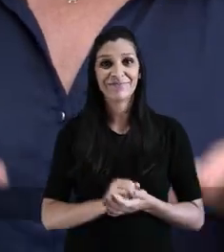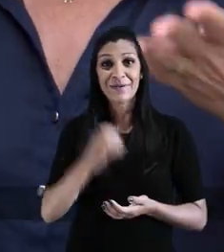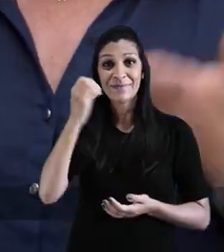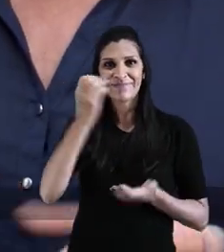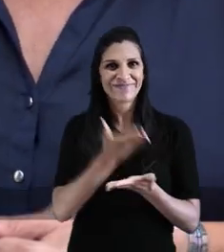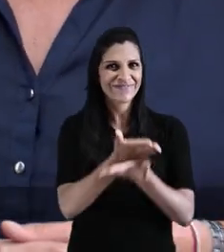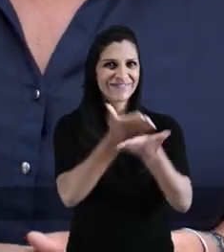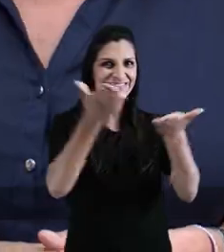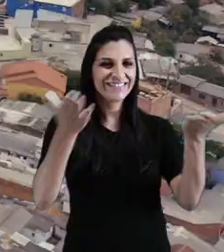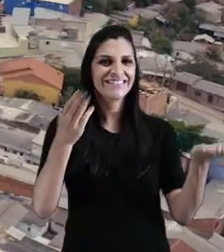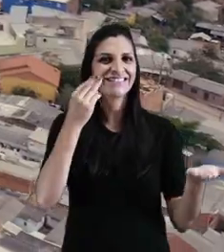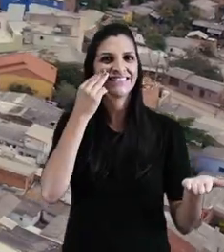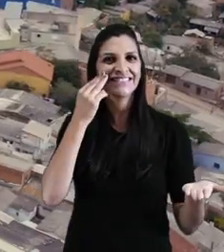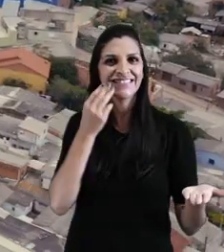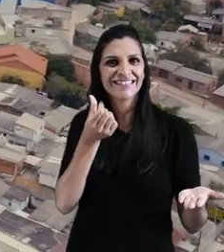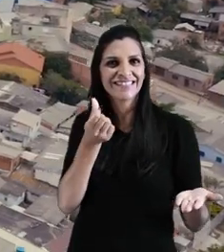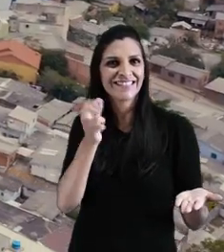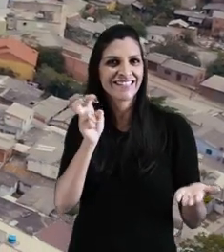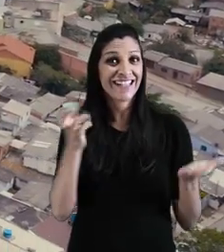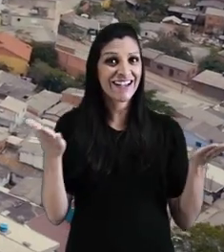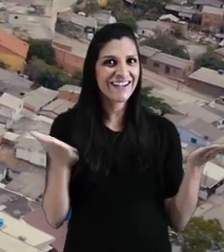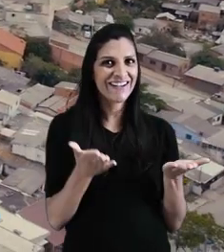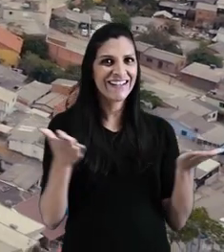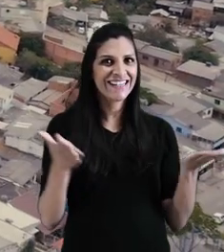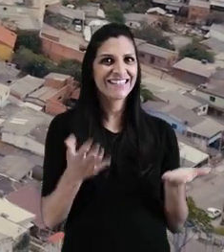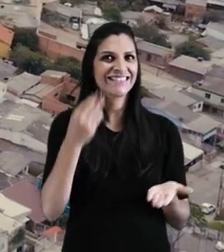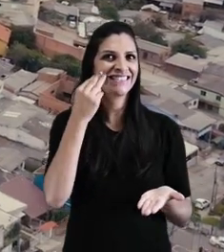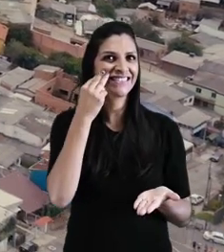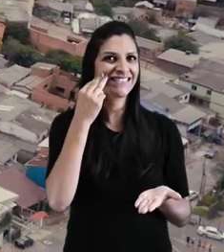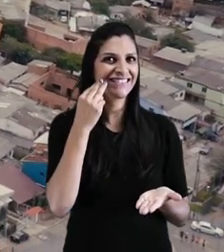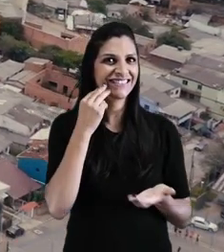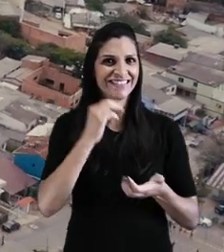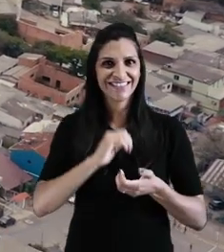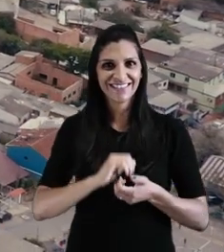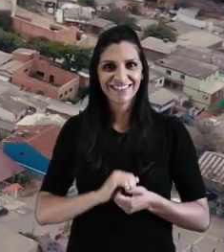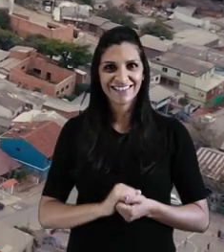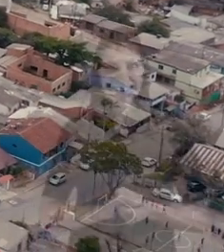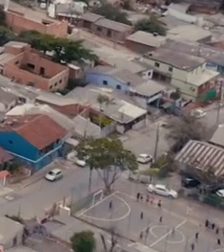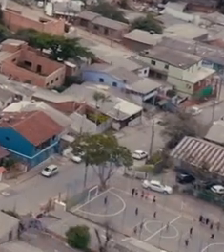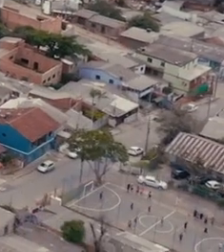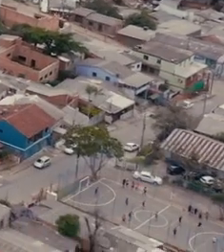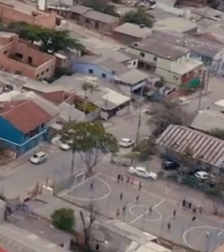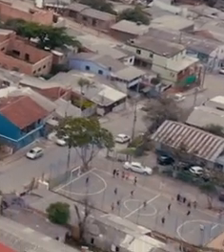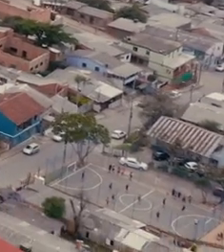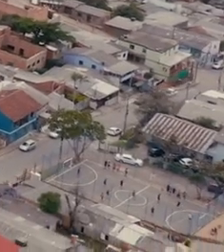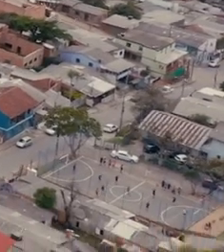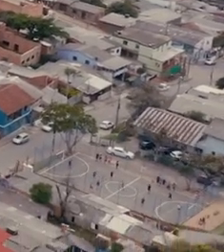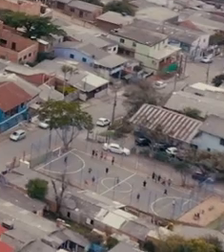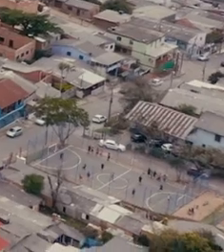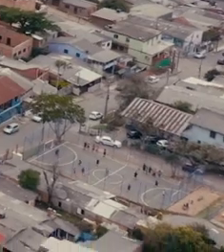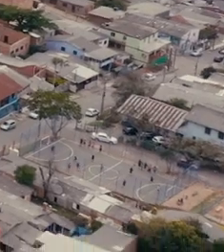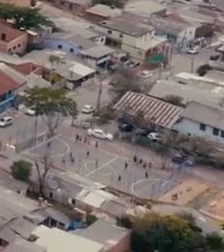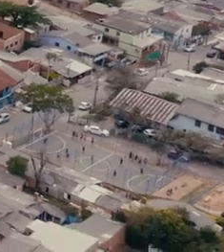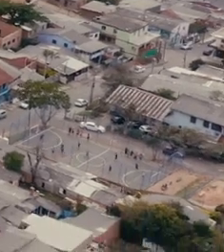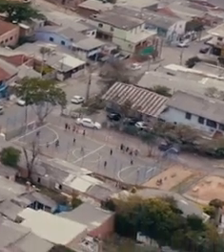Agora é mesmo. Porto Alegre para todos, mas no 65 agora é ela. Manu!